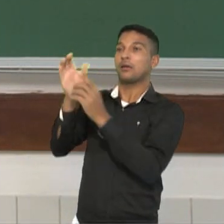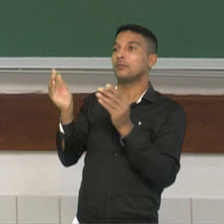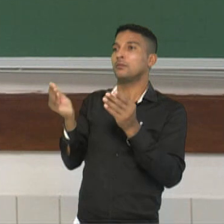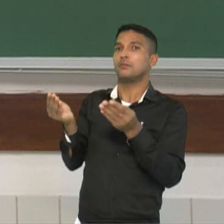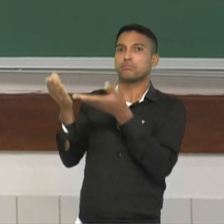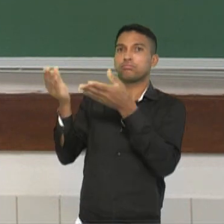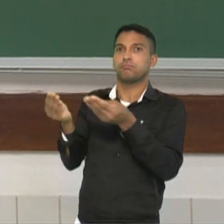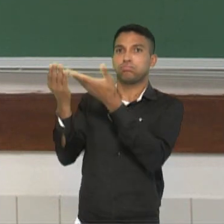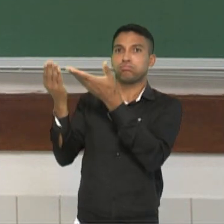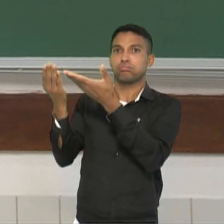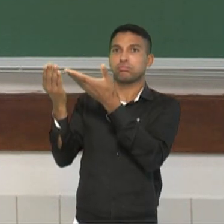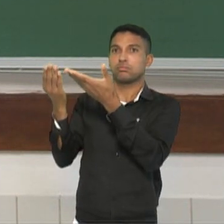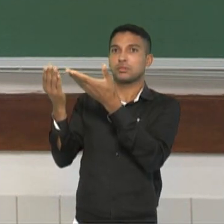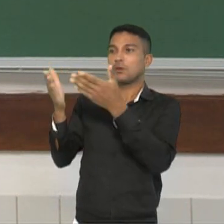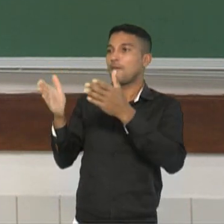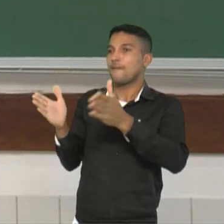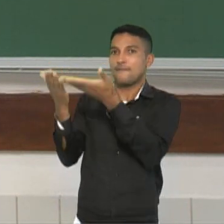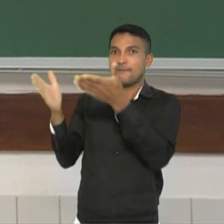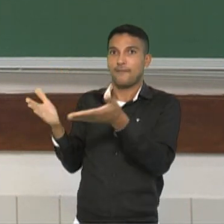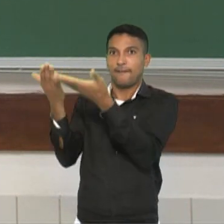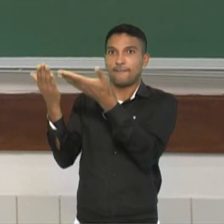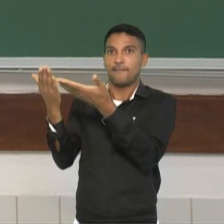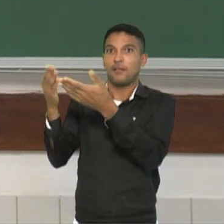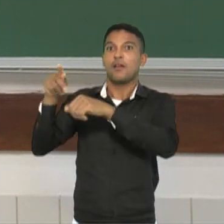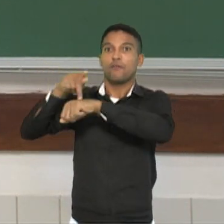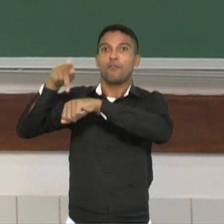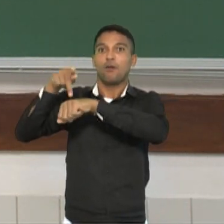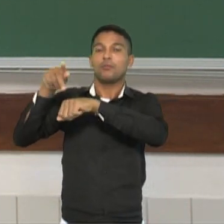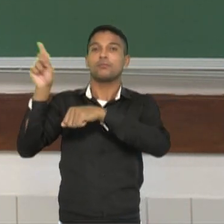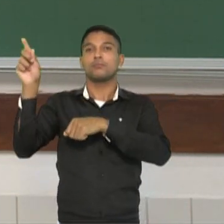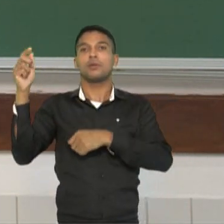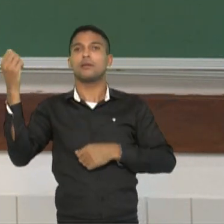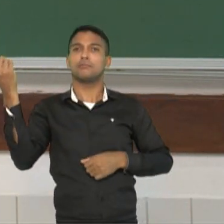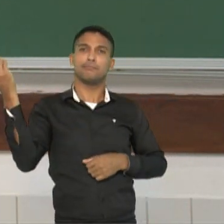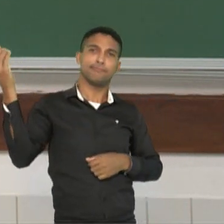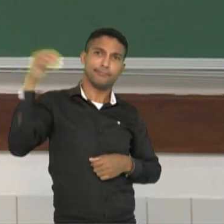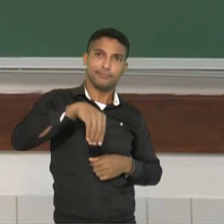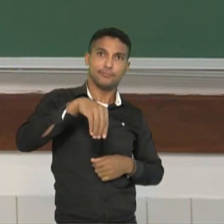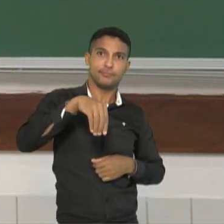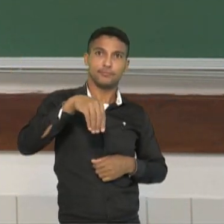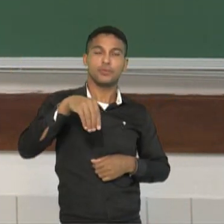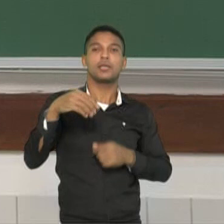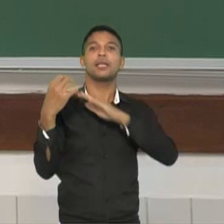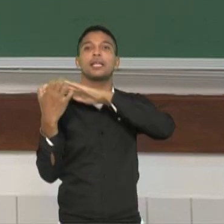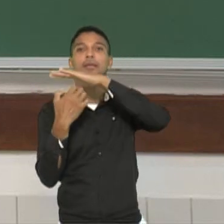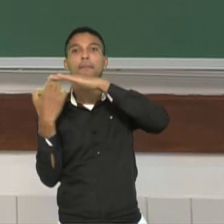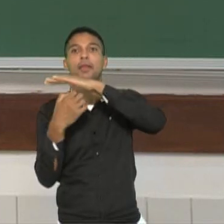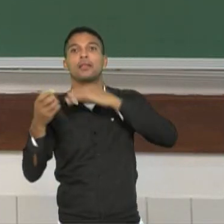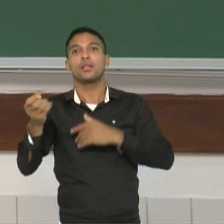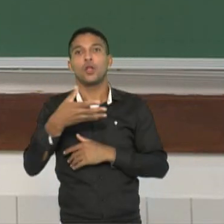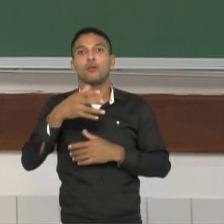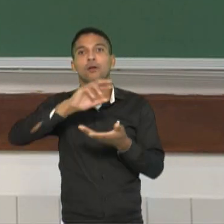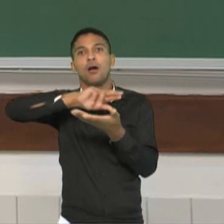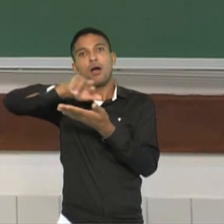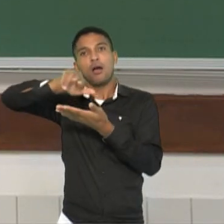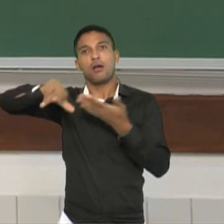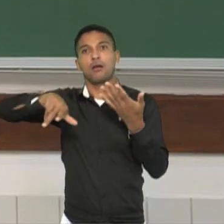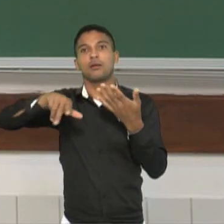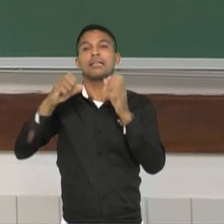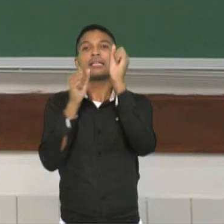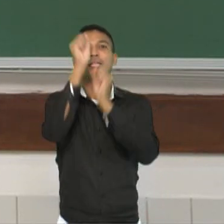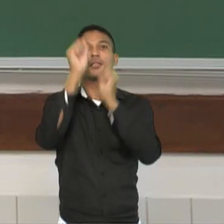ao investimento privado, nós também vamos ter a chegada de diferentes tipos de